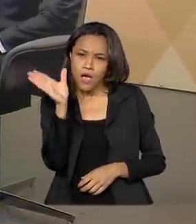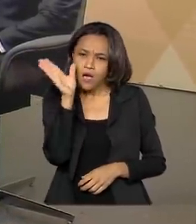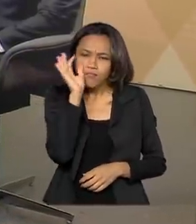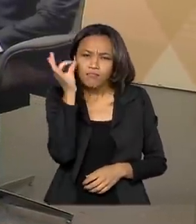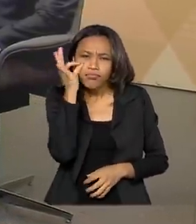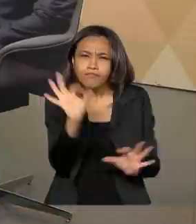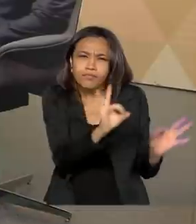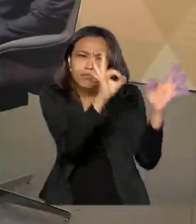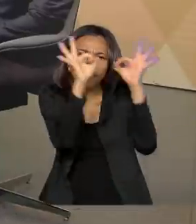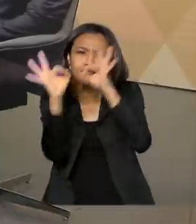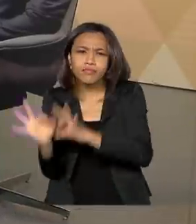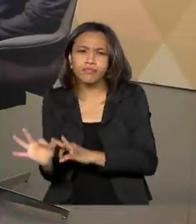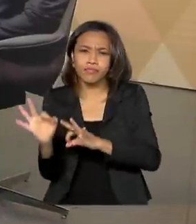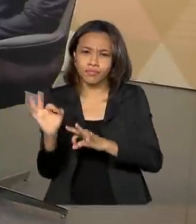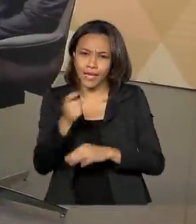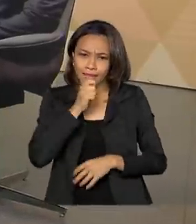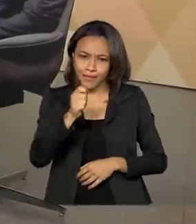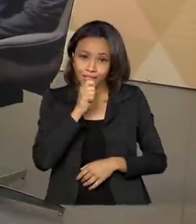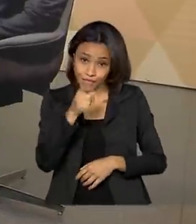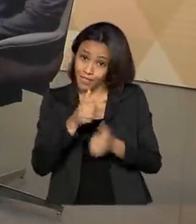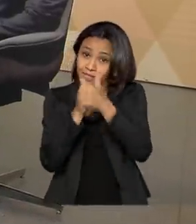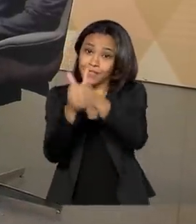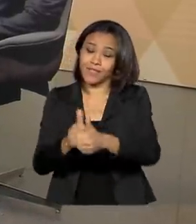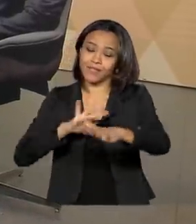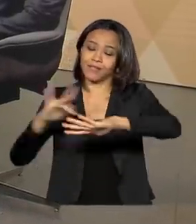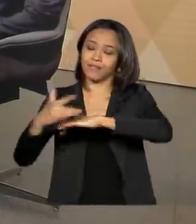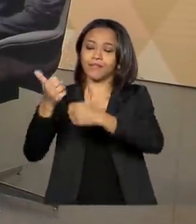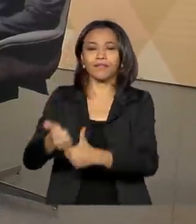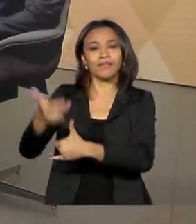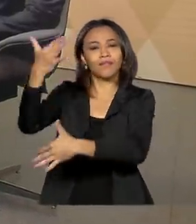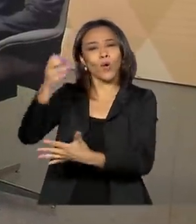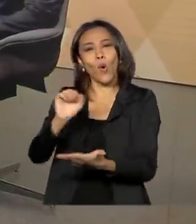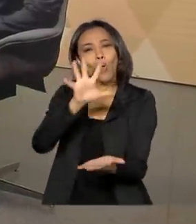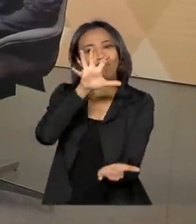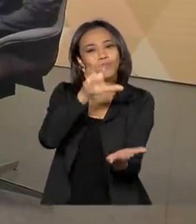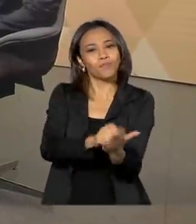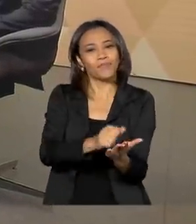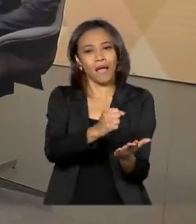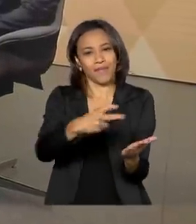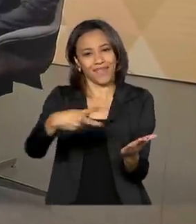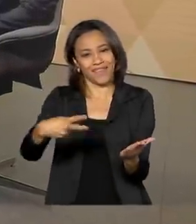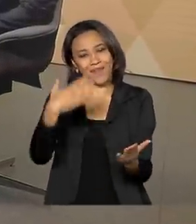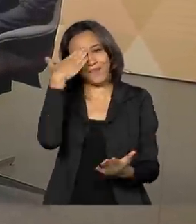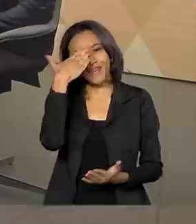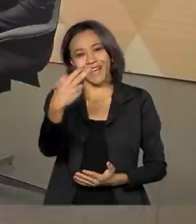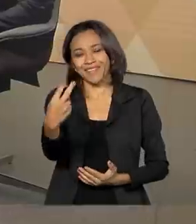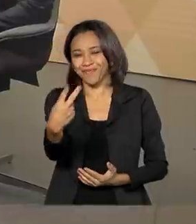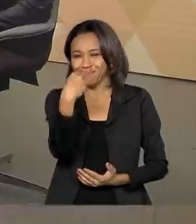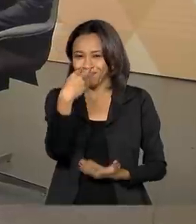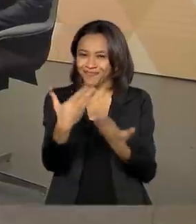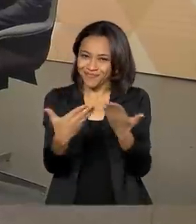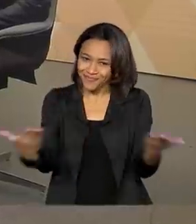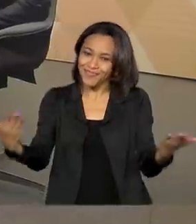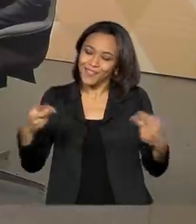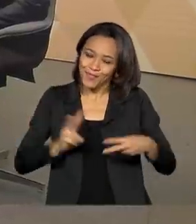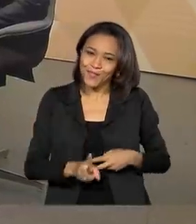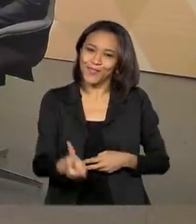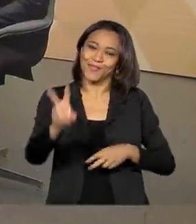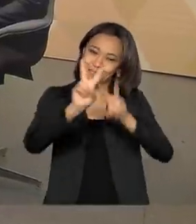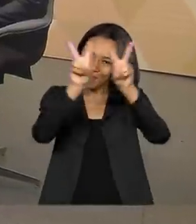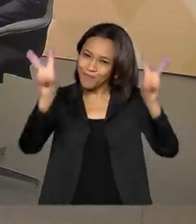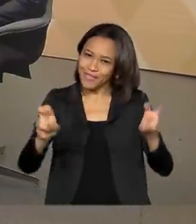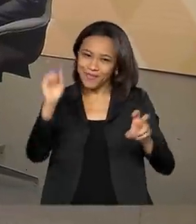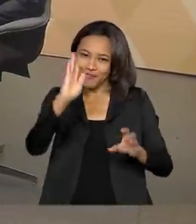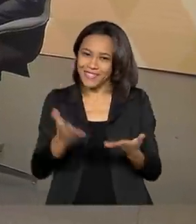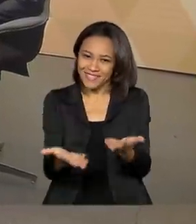outras entrevistas, siga nossas redes sociais ou baixe o ABC Play. Obrigado pela companhia e o Brasil continua em pauta aqui